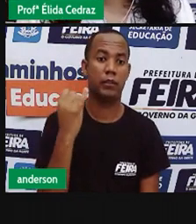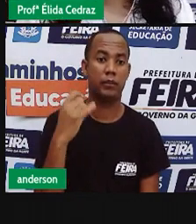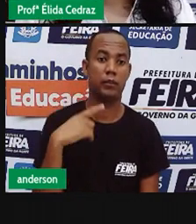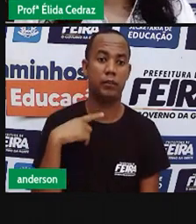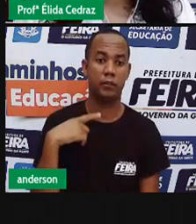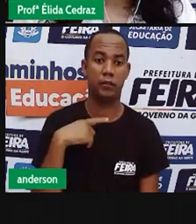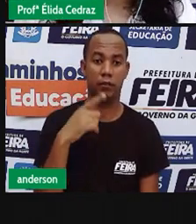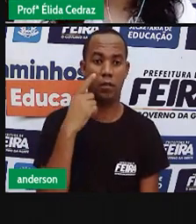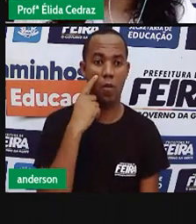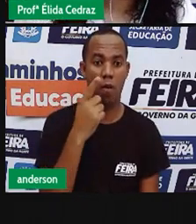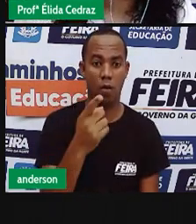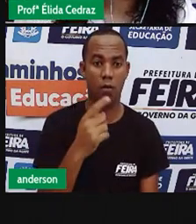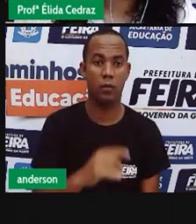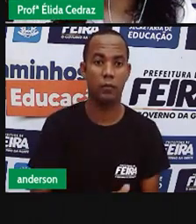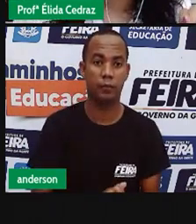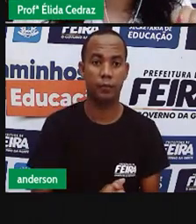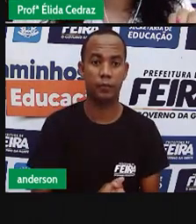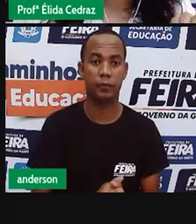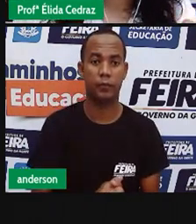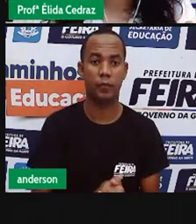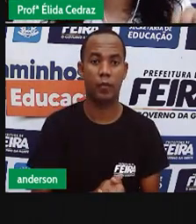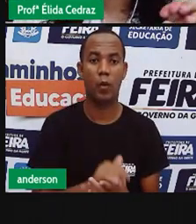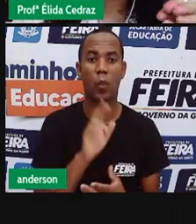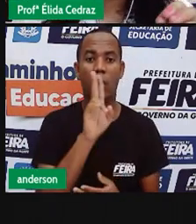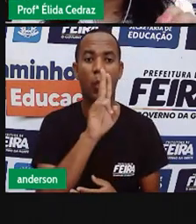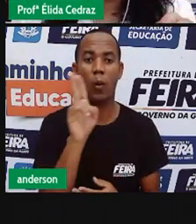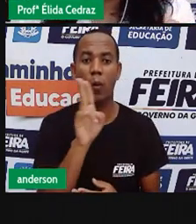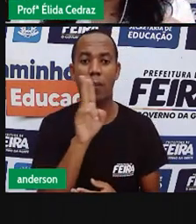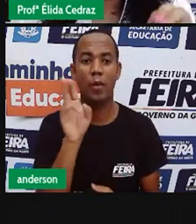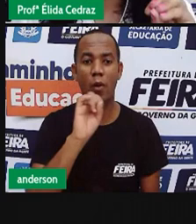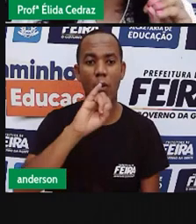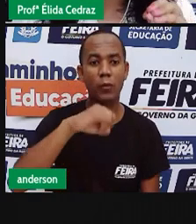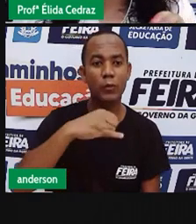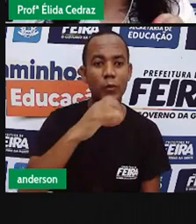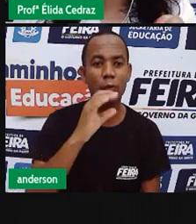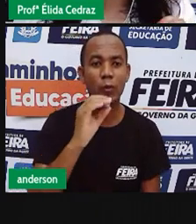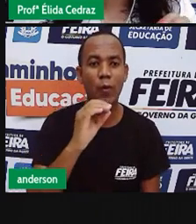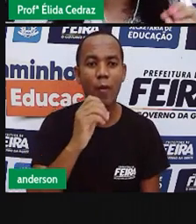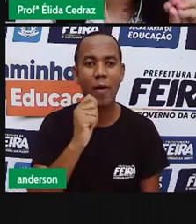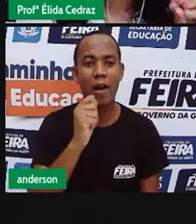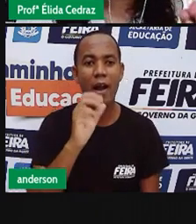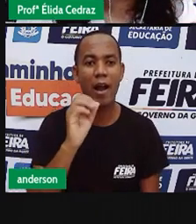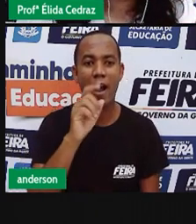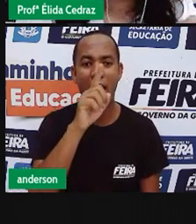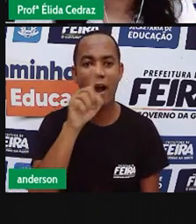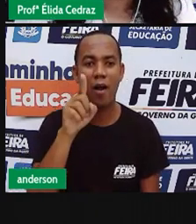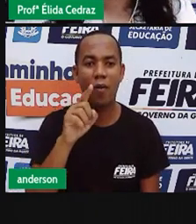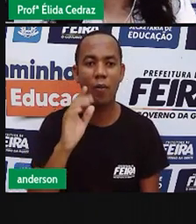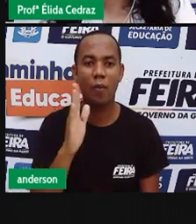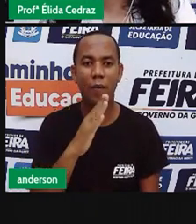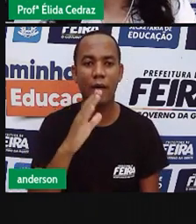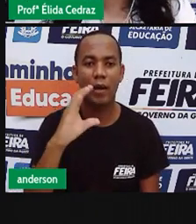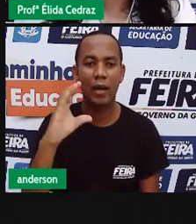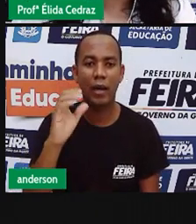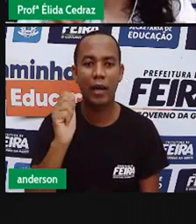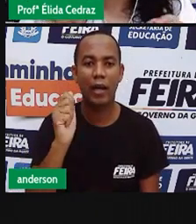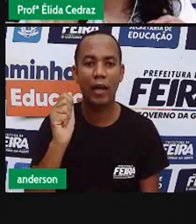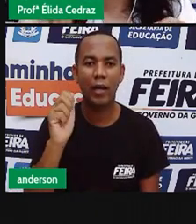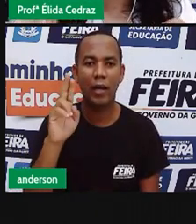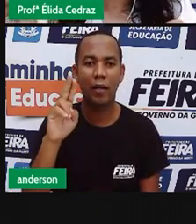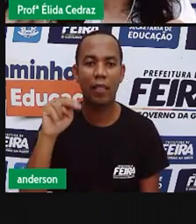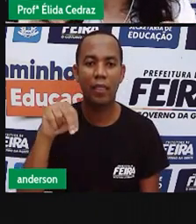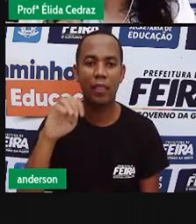Brito, Rua Presidente Varda, Rua Afonso Pena, uma placa de ônibus.